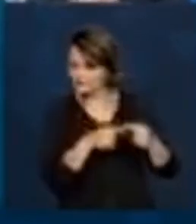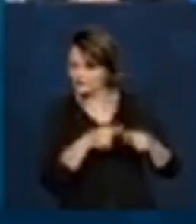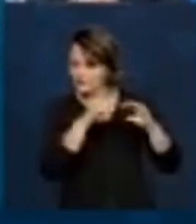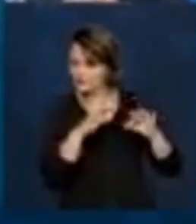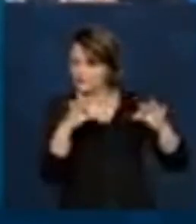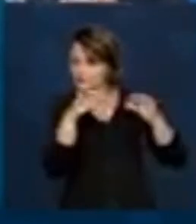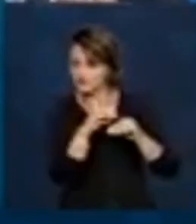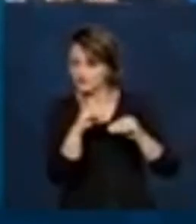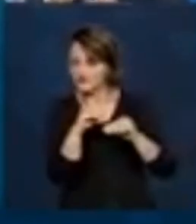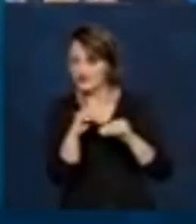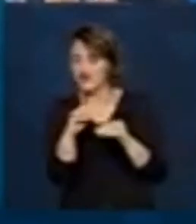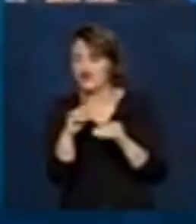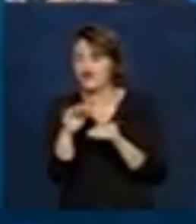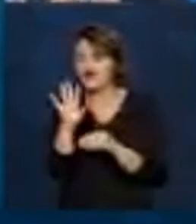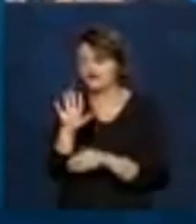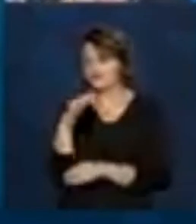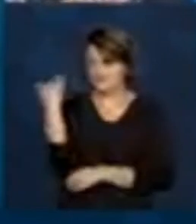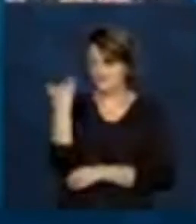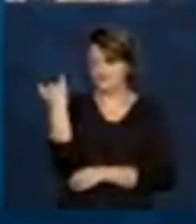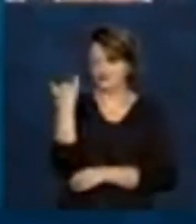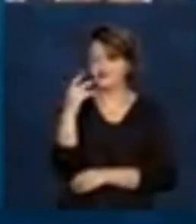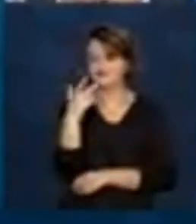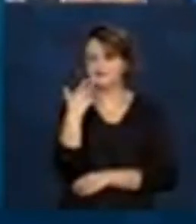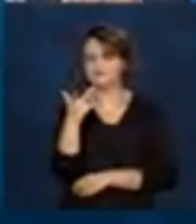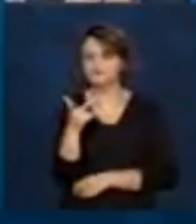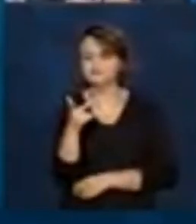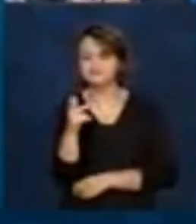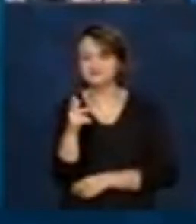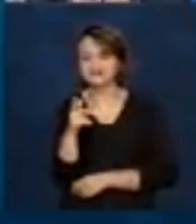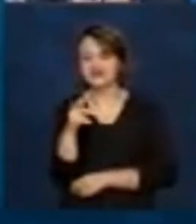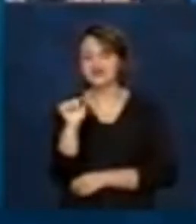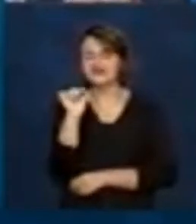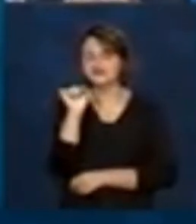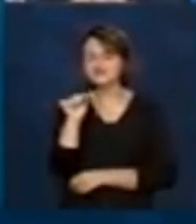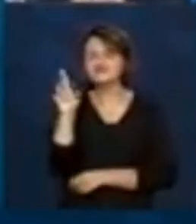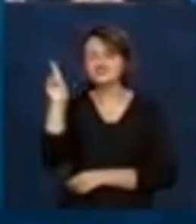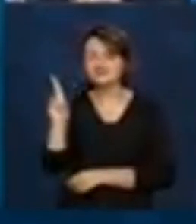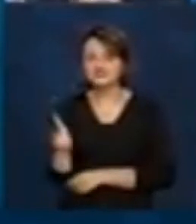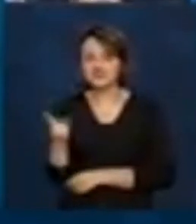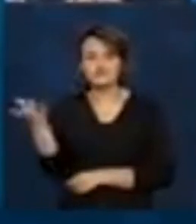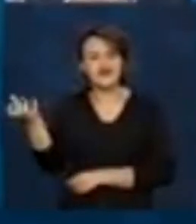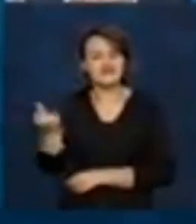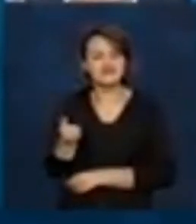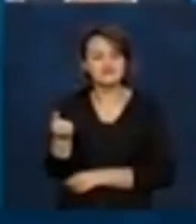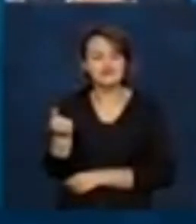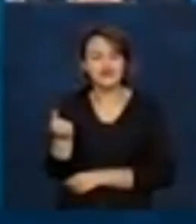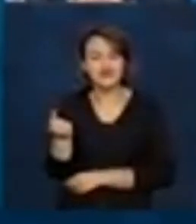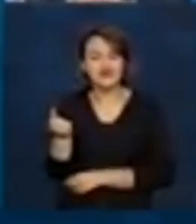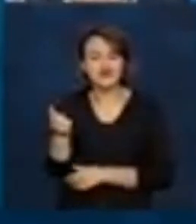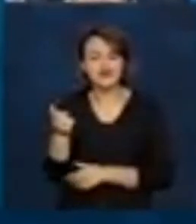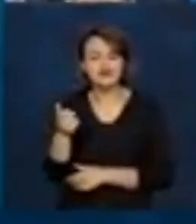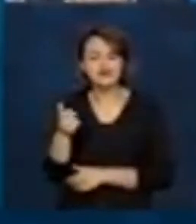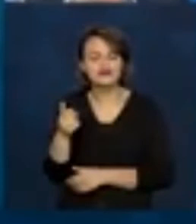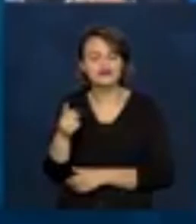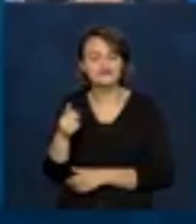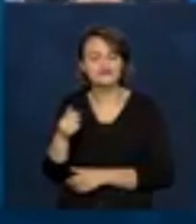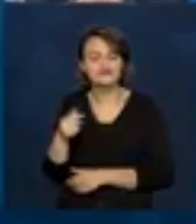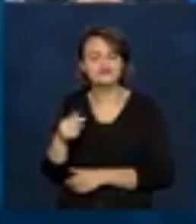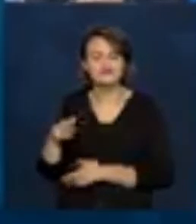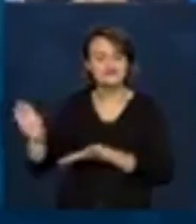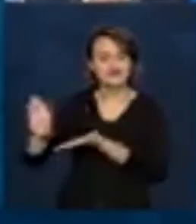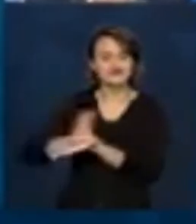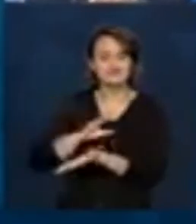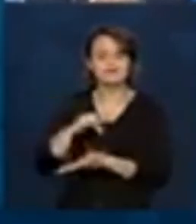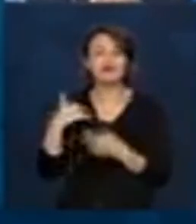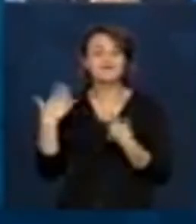o início, é ponto muito importante, quando é que você começa a receber o auxílio emergencial